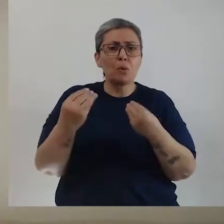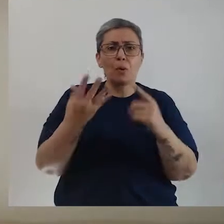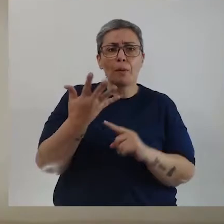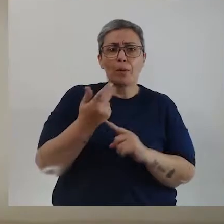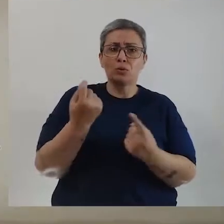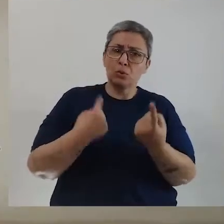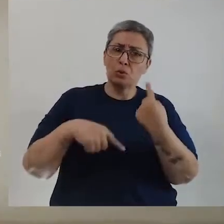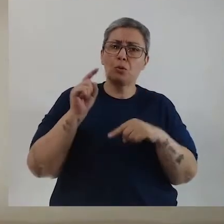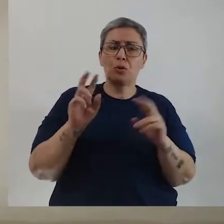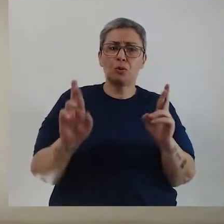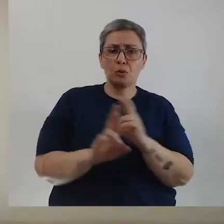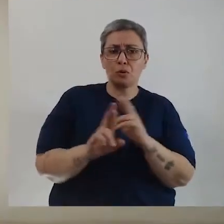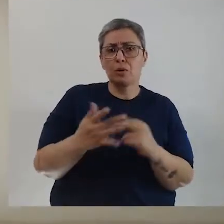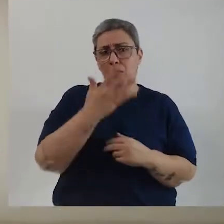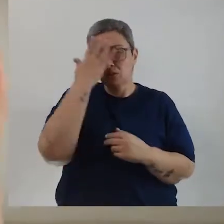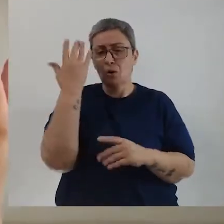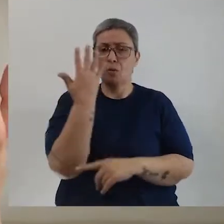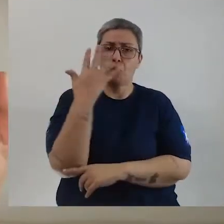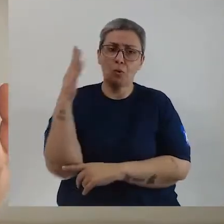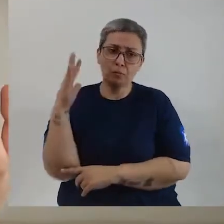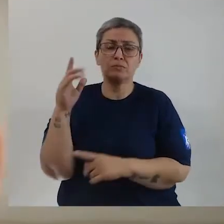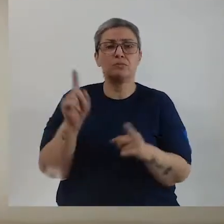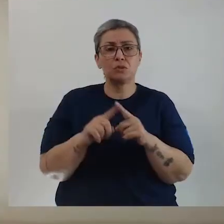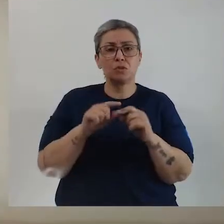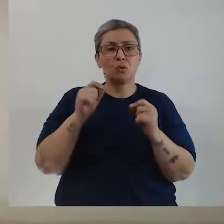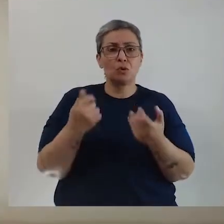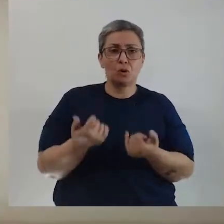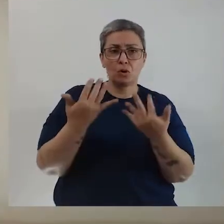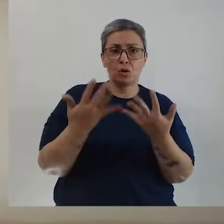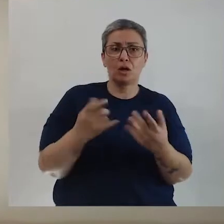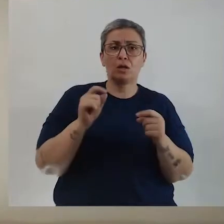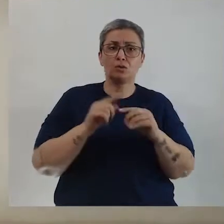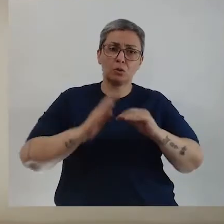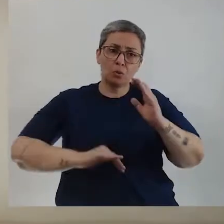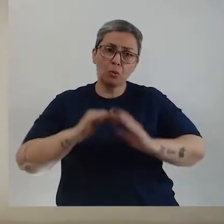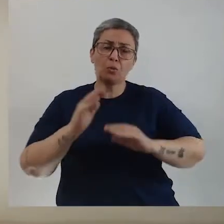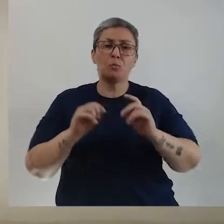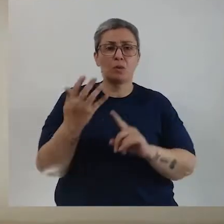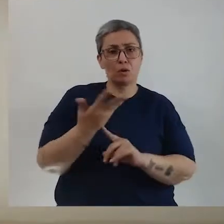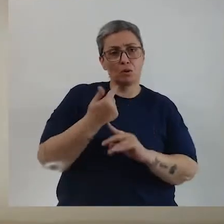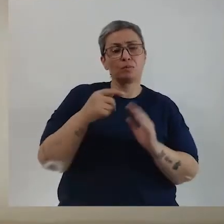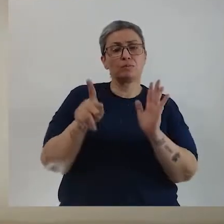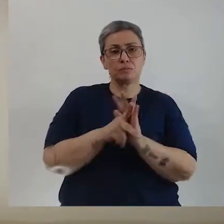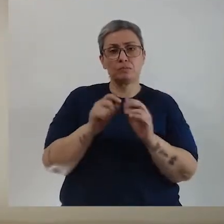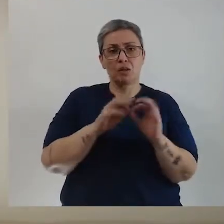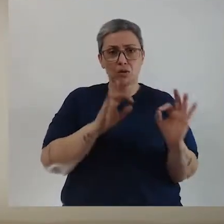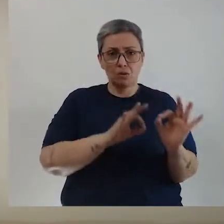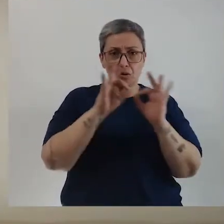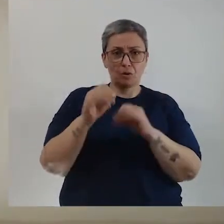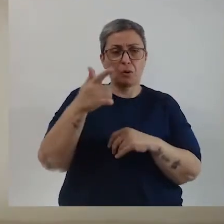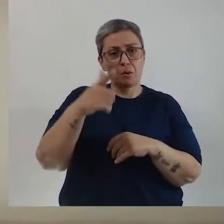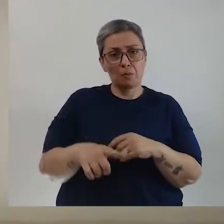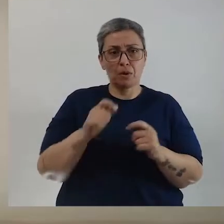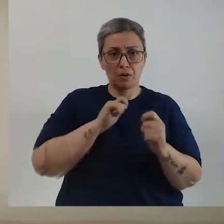vocês vão perceber como que a arte pode transformar a relação entre o homem e a natureza, né? Ele traz isso nas suas obras, nas suas produções artísticas. Vamos